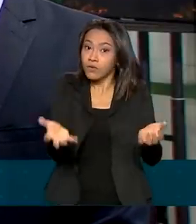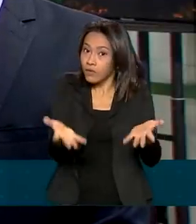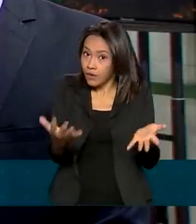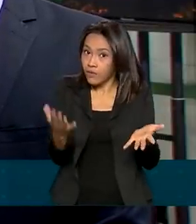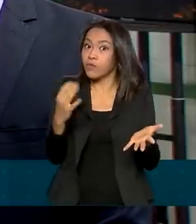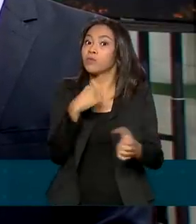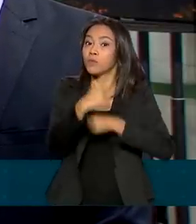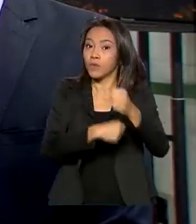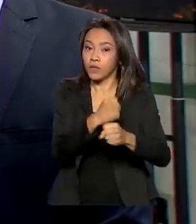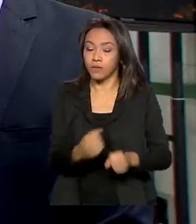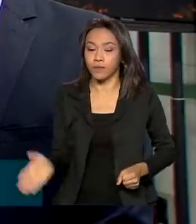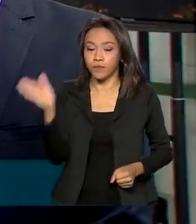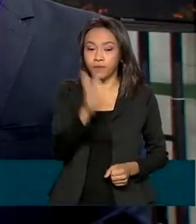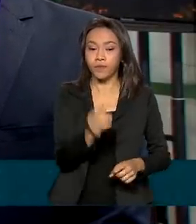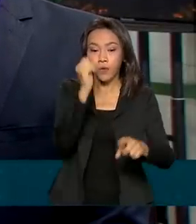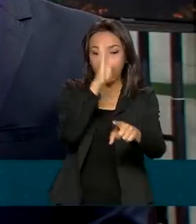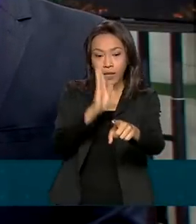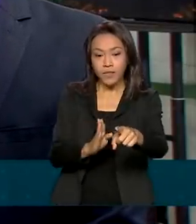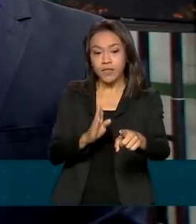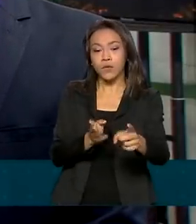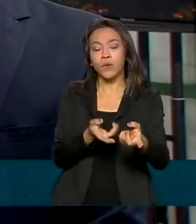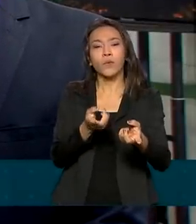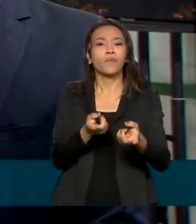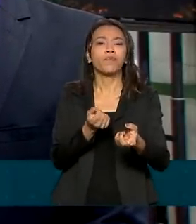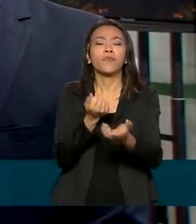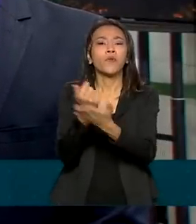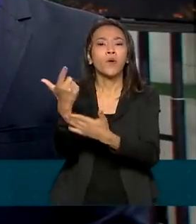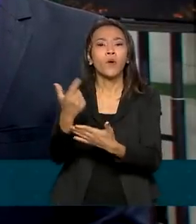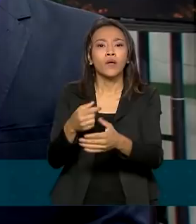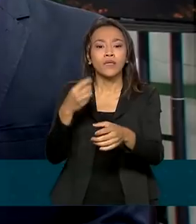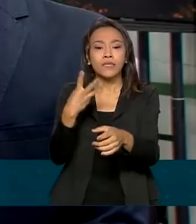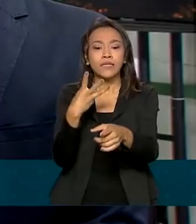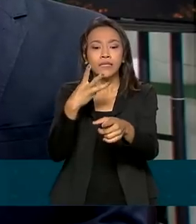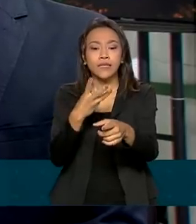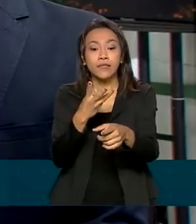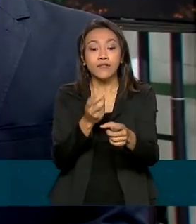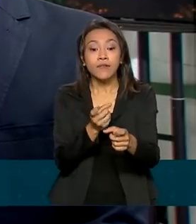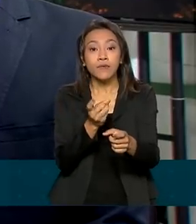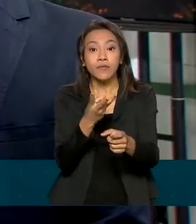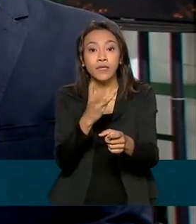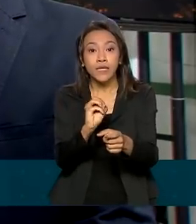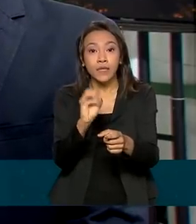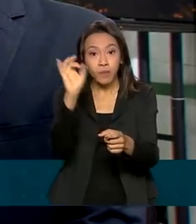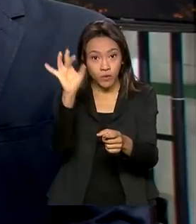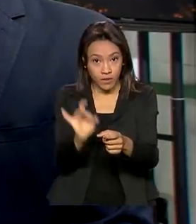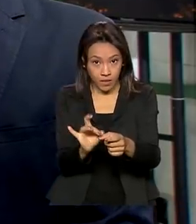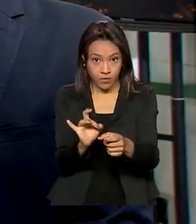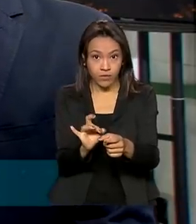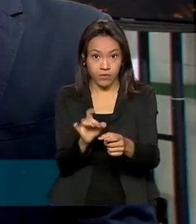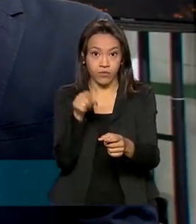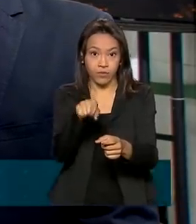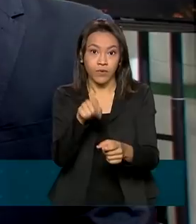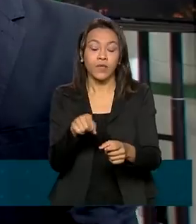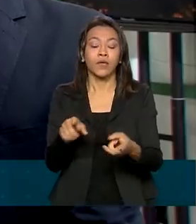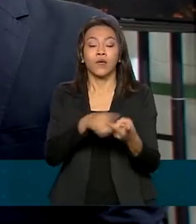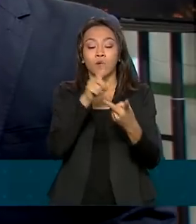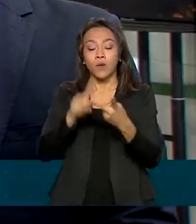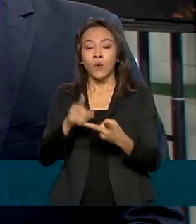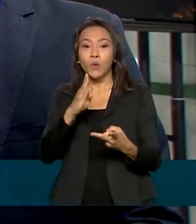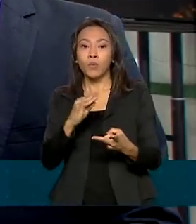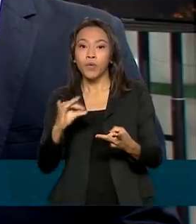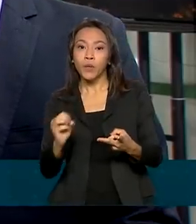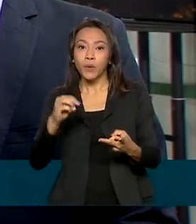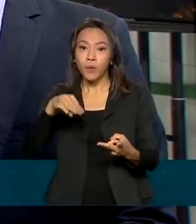hoje importa 30% do diesel que é consumido aqui no Brasil. O biometano